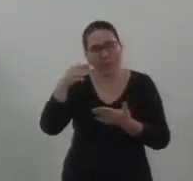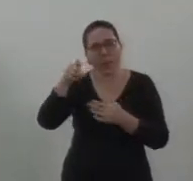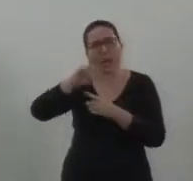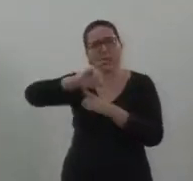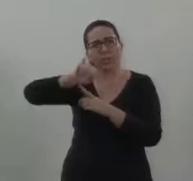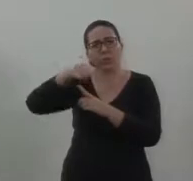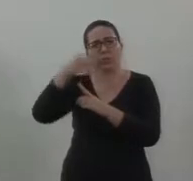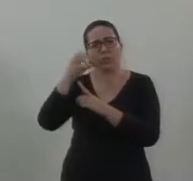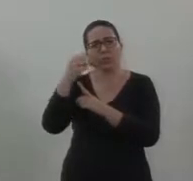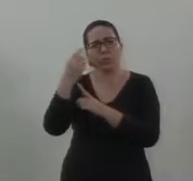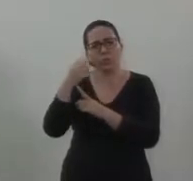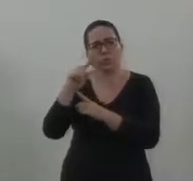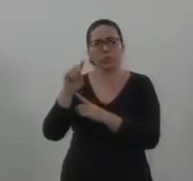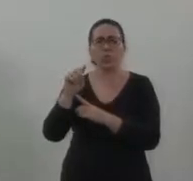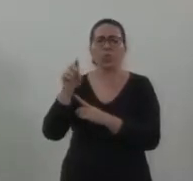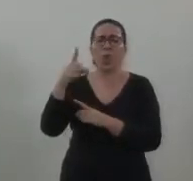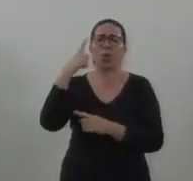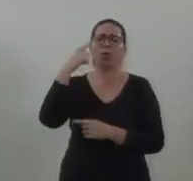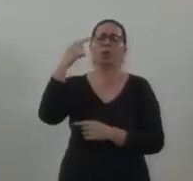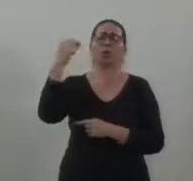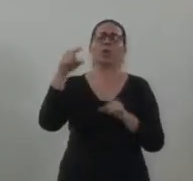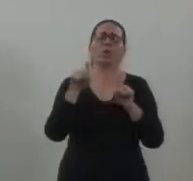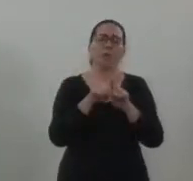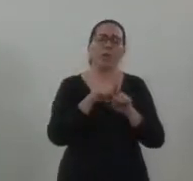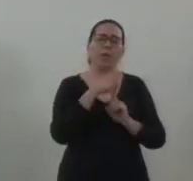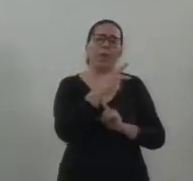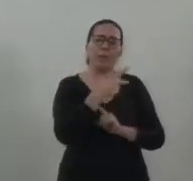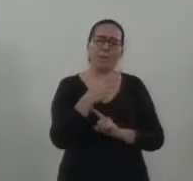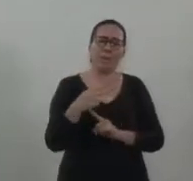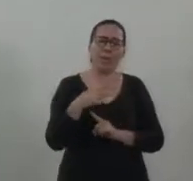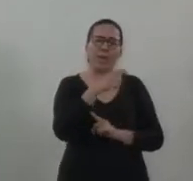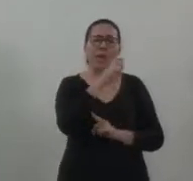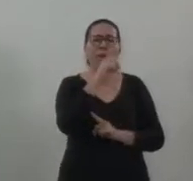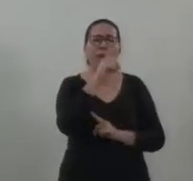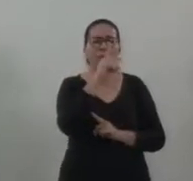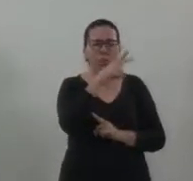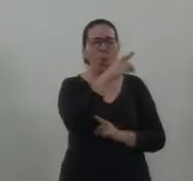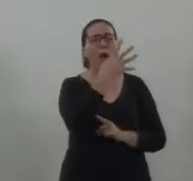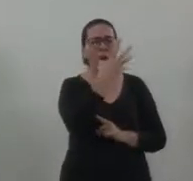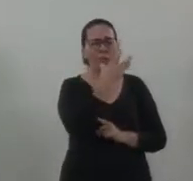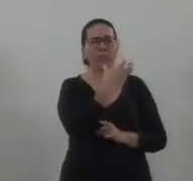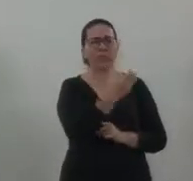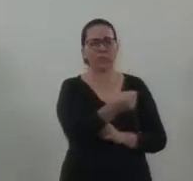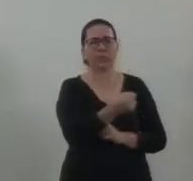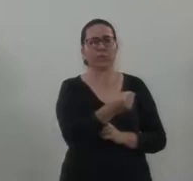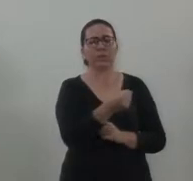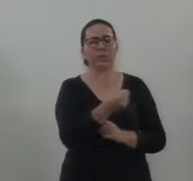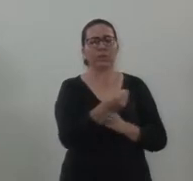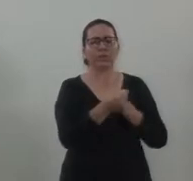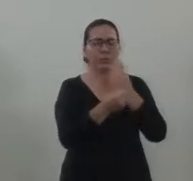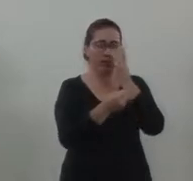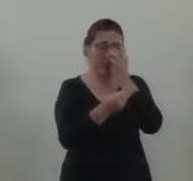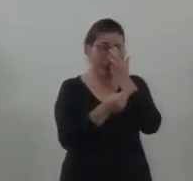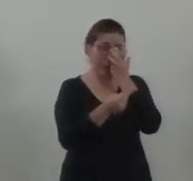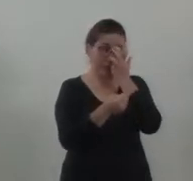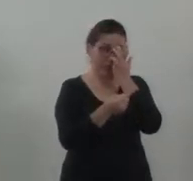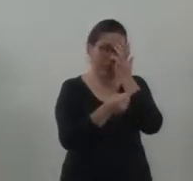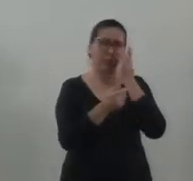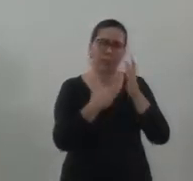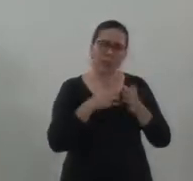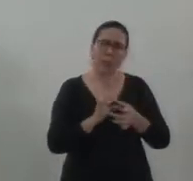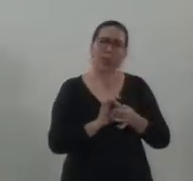diácono João Henrique, e ao presidente desta casa, por me conceder e me